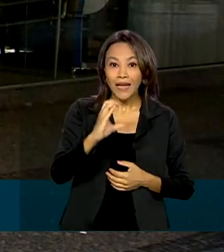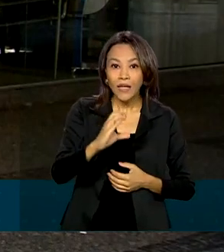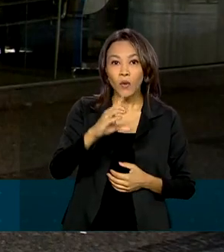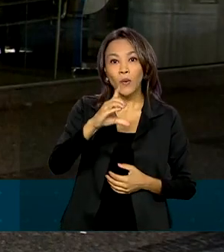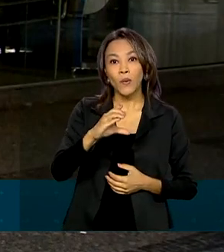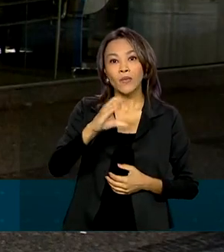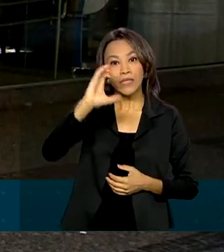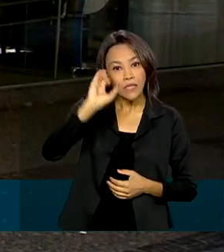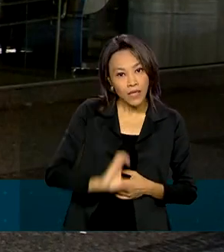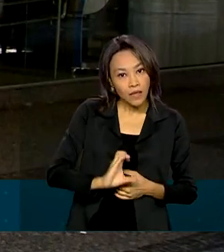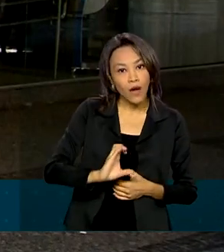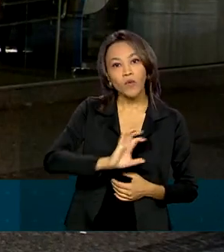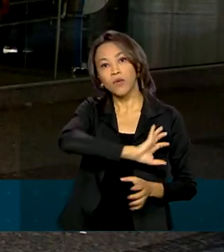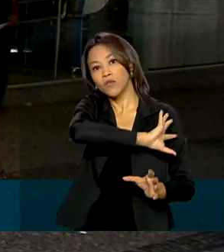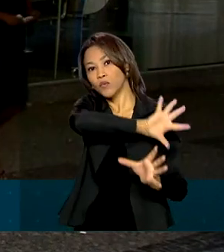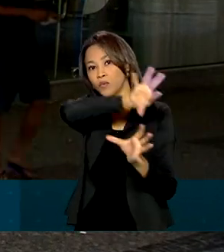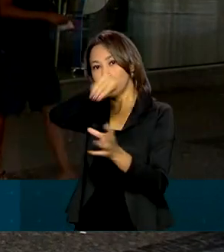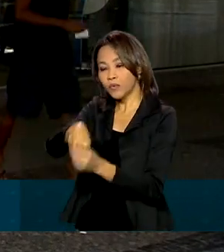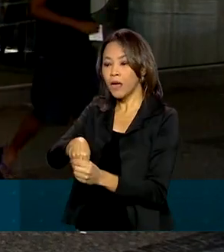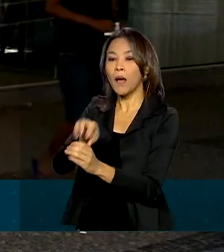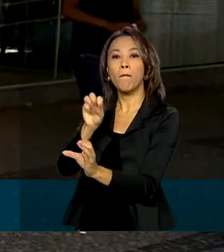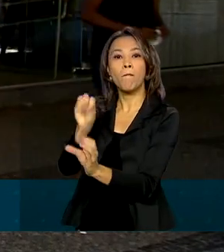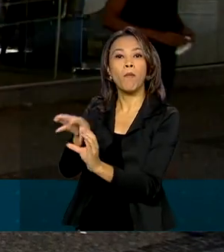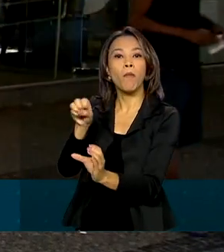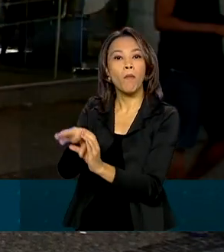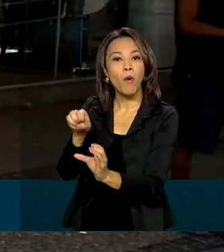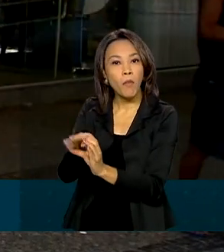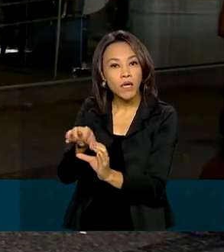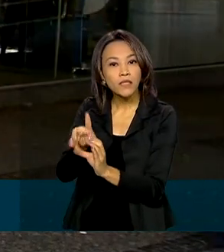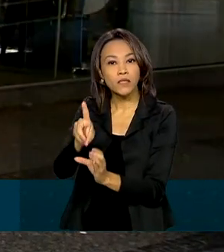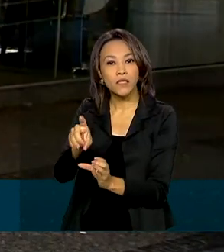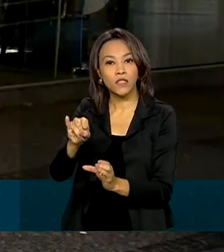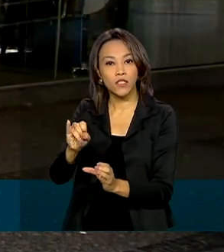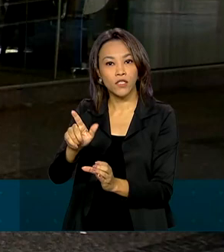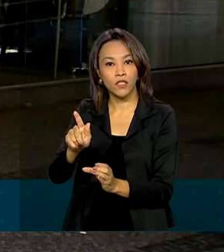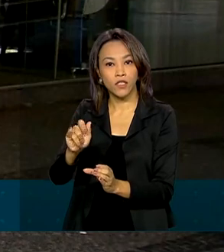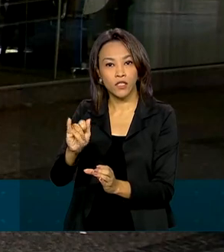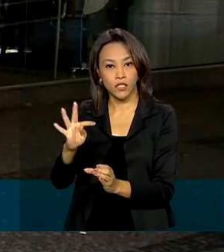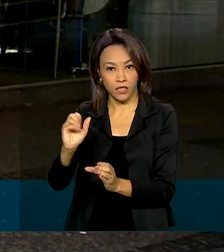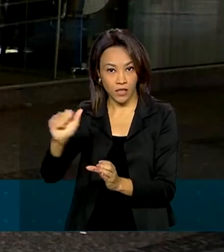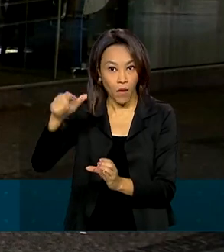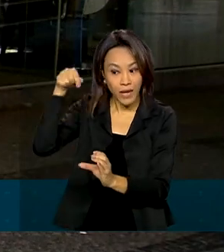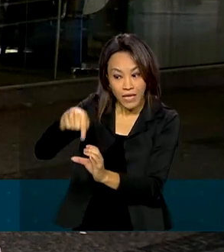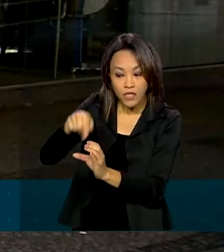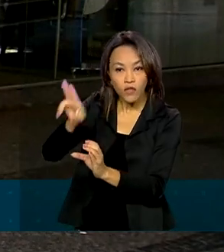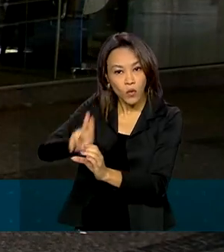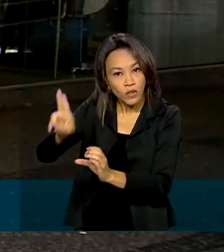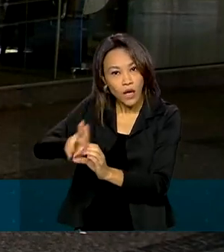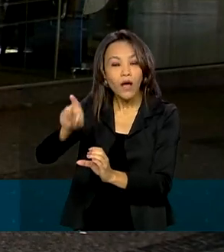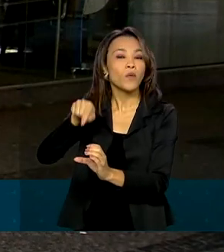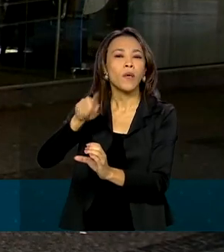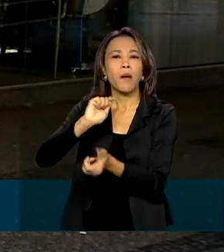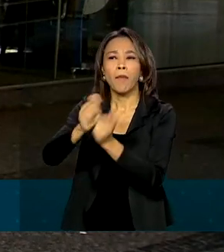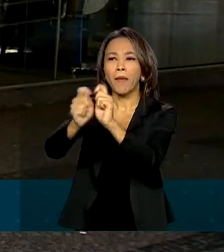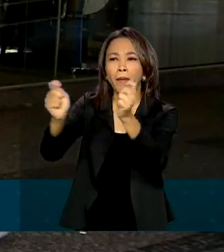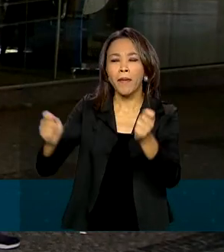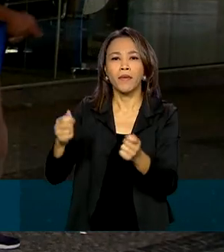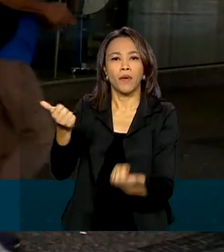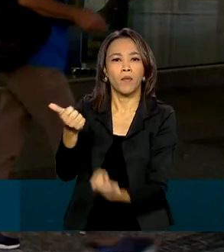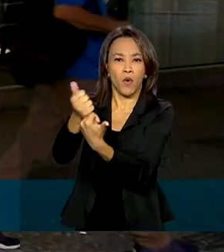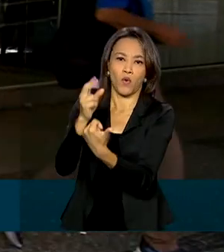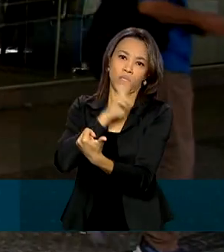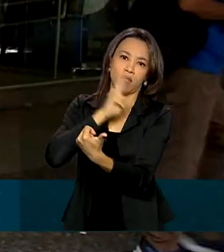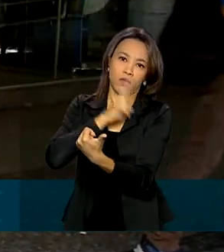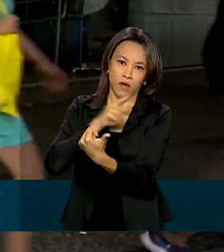para a conta Poupança Social Digital. A poupança, como a gente viu, foi usada para o pagamento do auxílio emergencial e